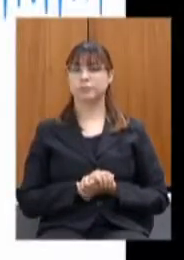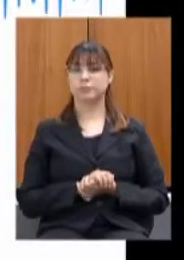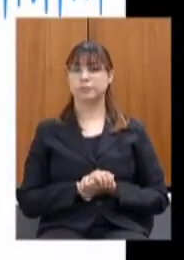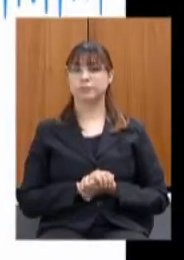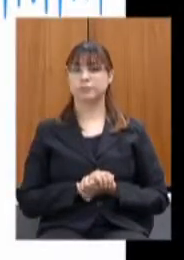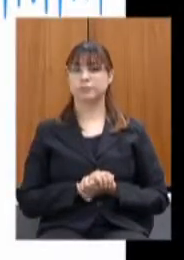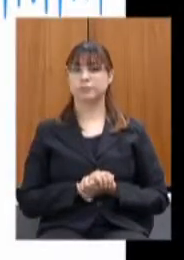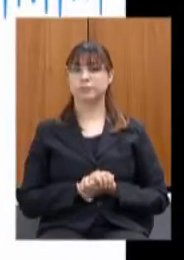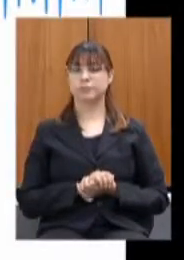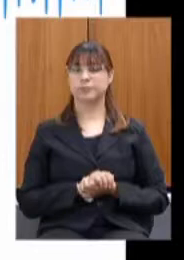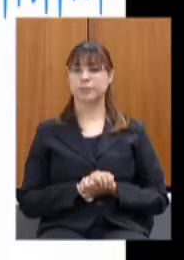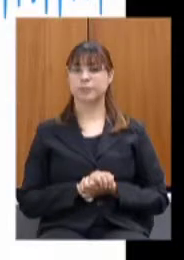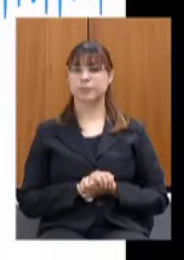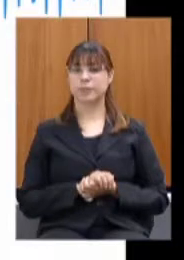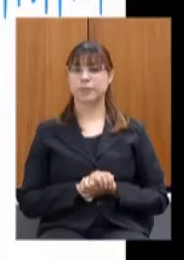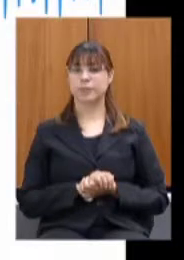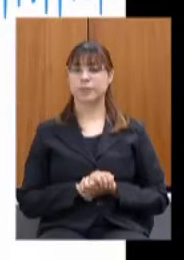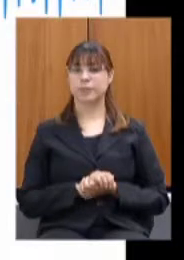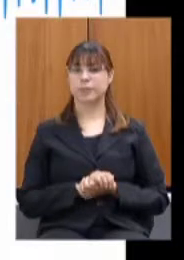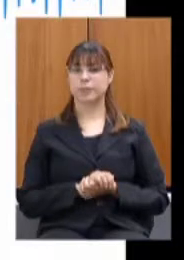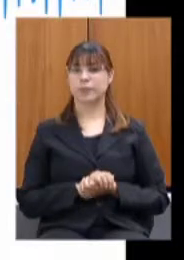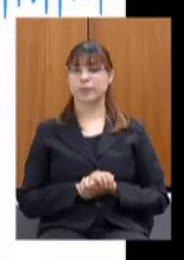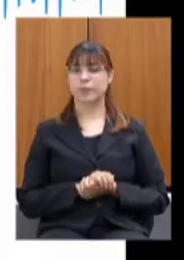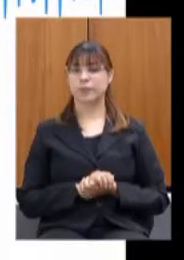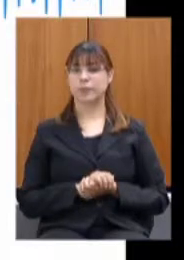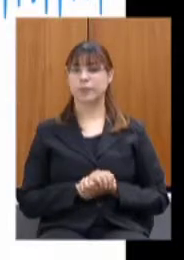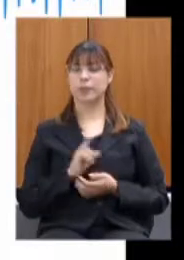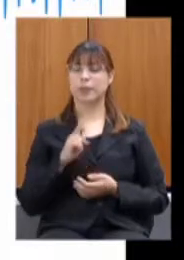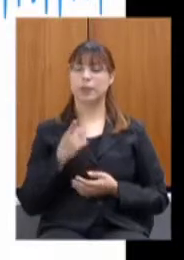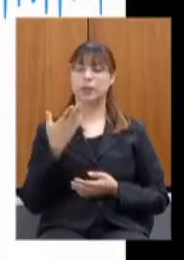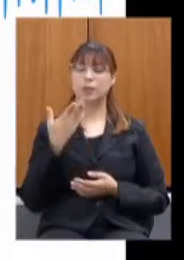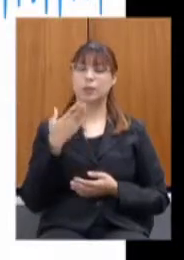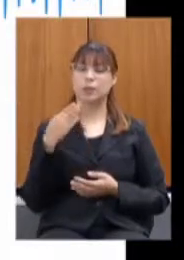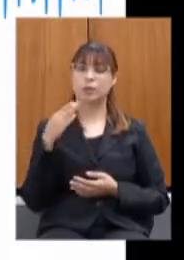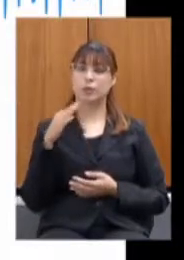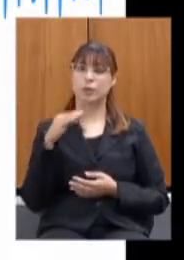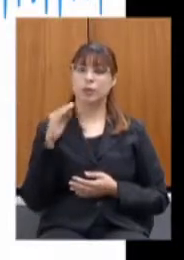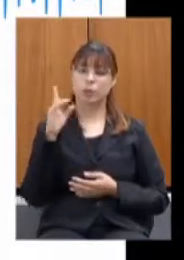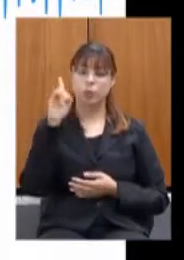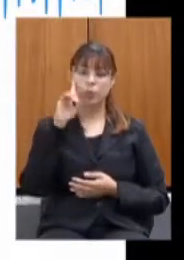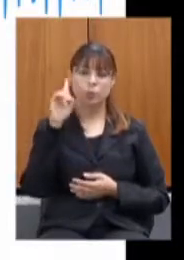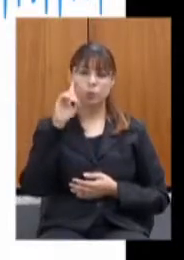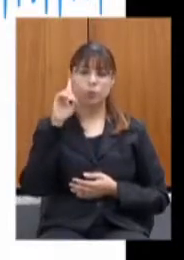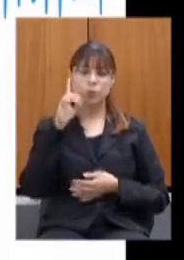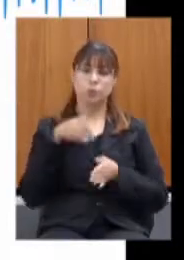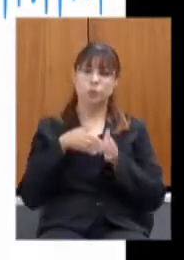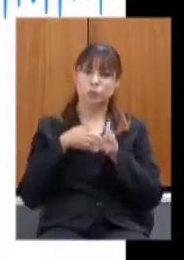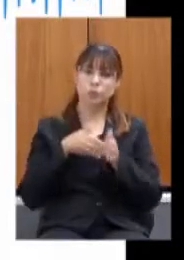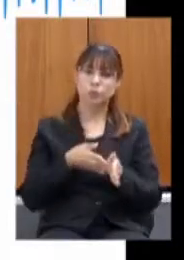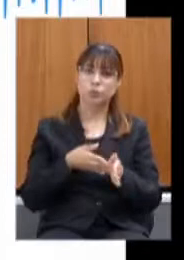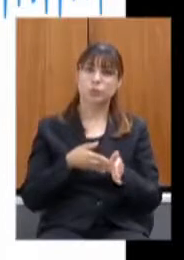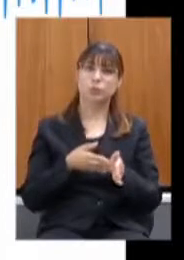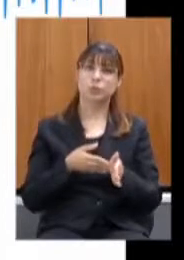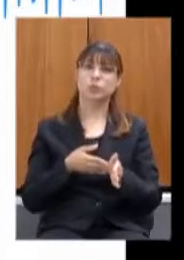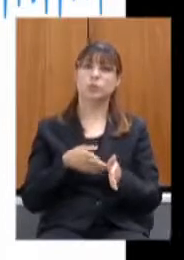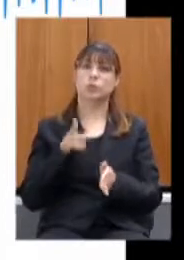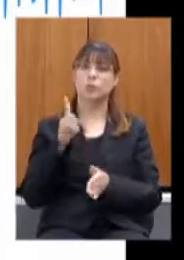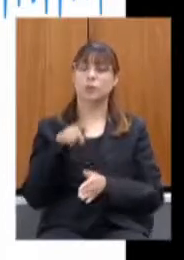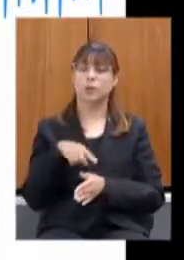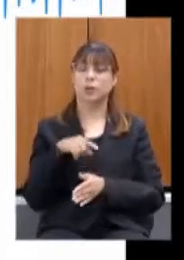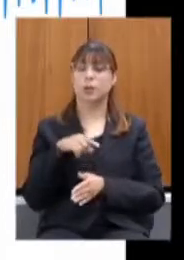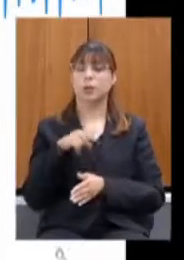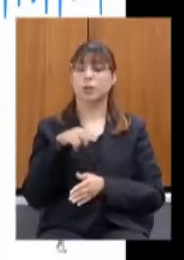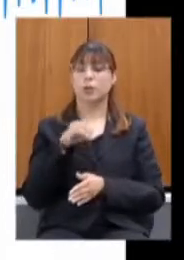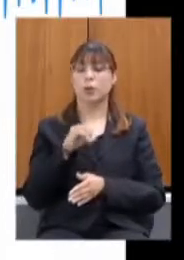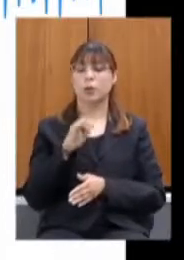essa é uma próxima é um acompanhamento que a gente faz diário das emissões das notas fiscais eletrônicas que é aquela